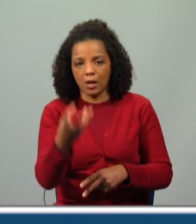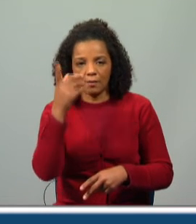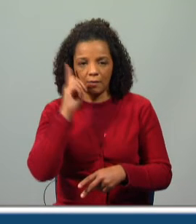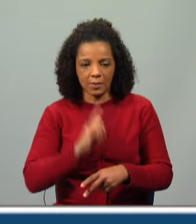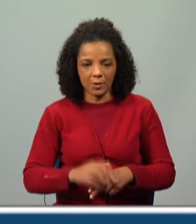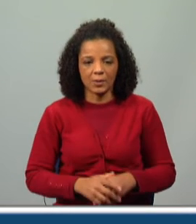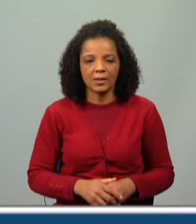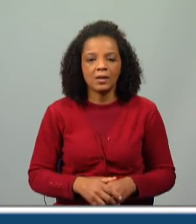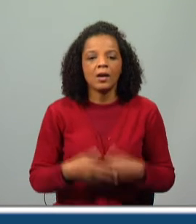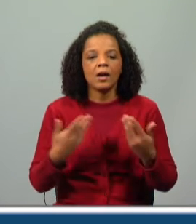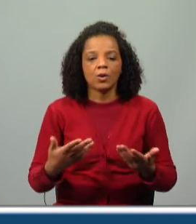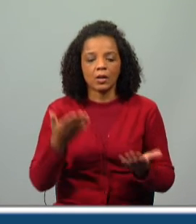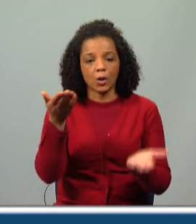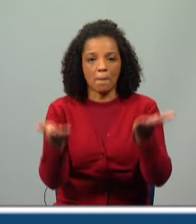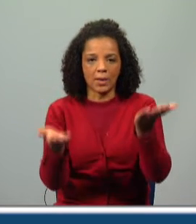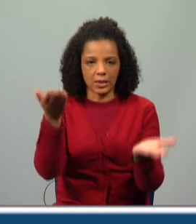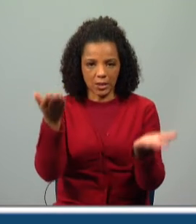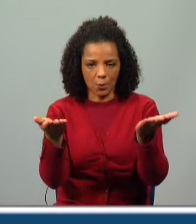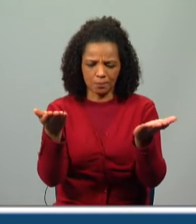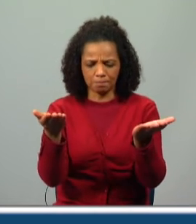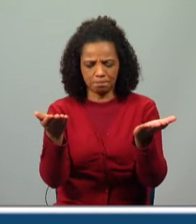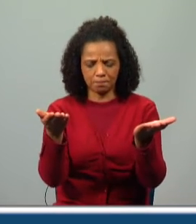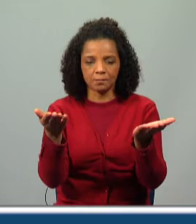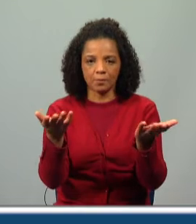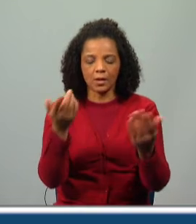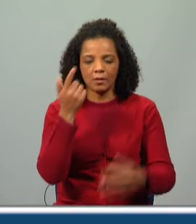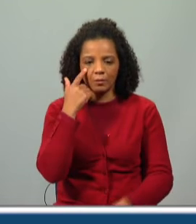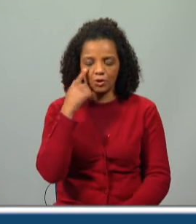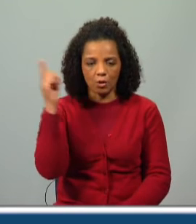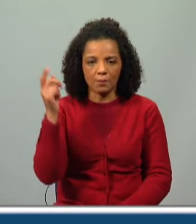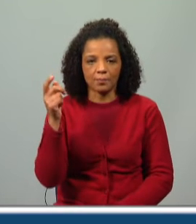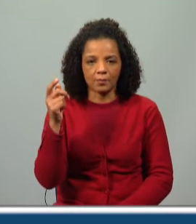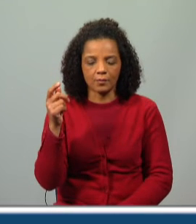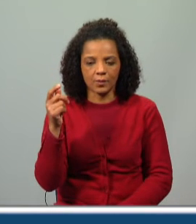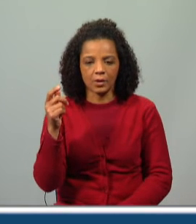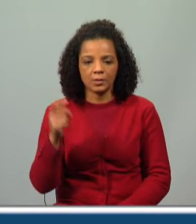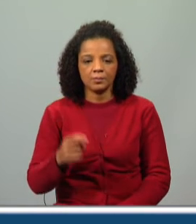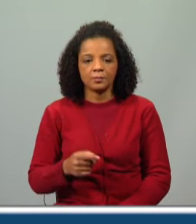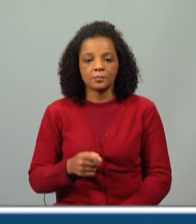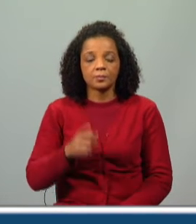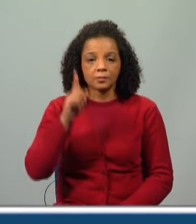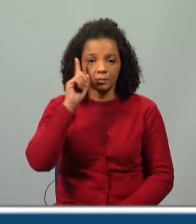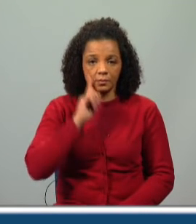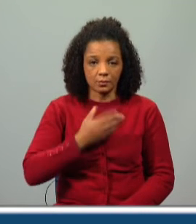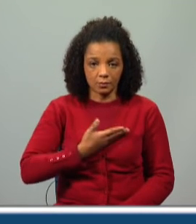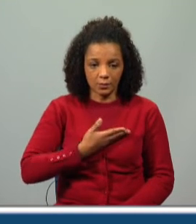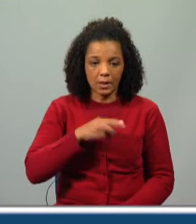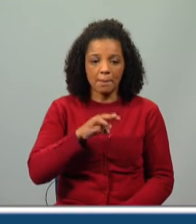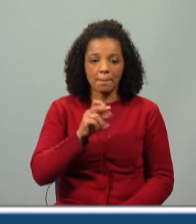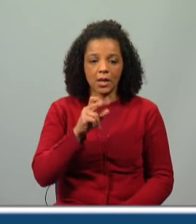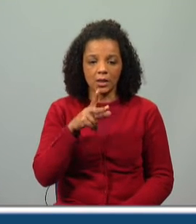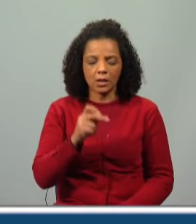Então, agora, vamos aqui fazer comparações. Vamos olhar para esta frase. Dona Margarida para ser ainda